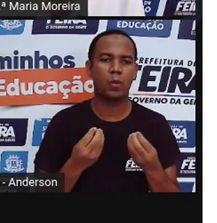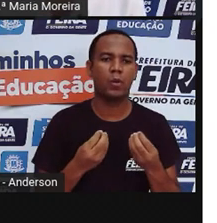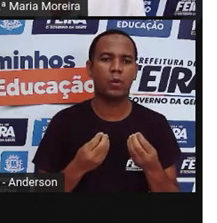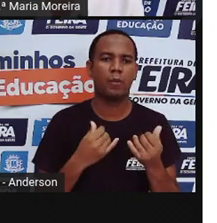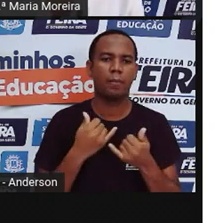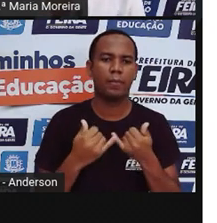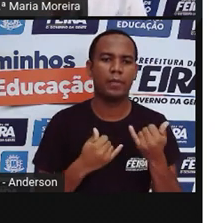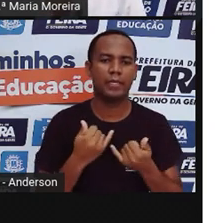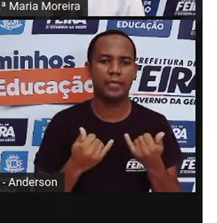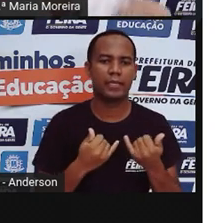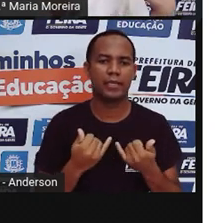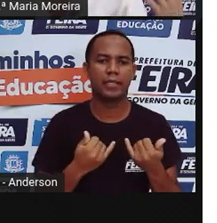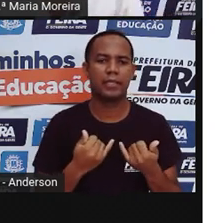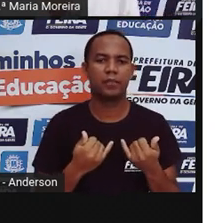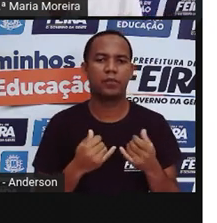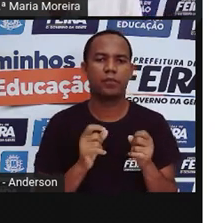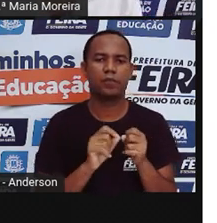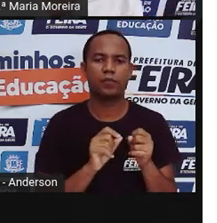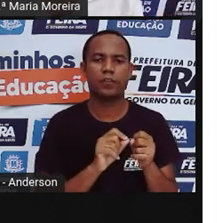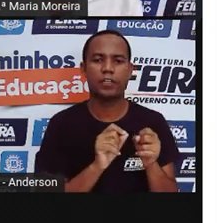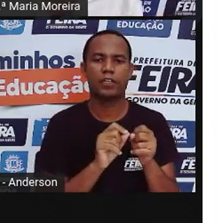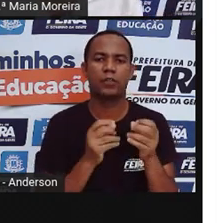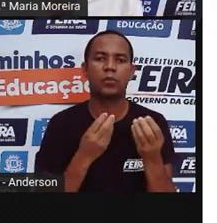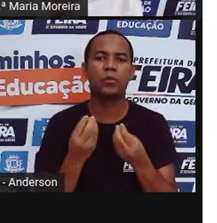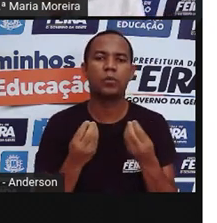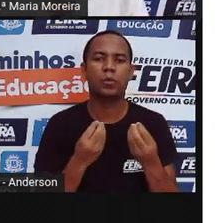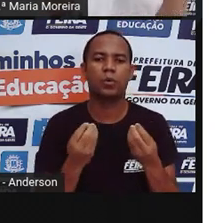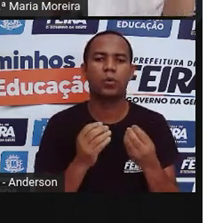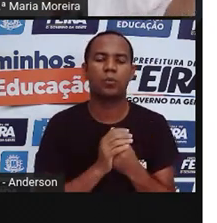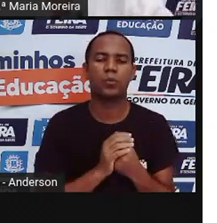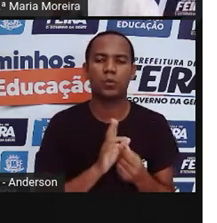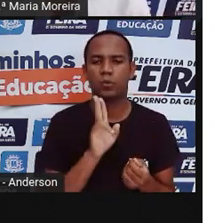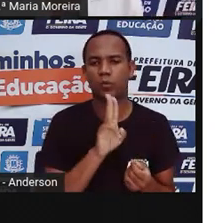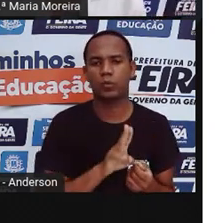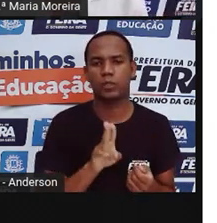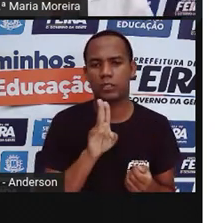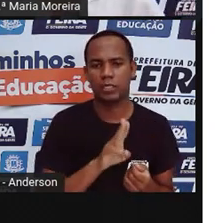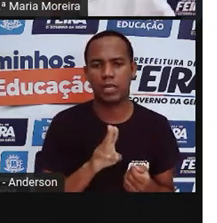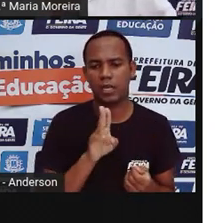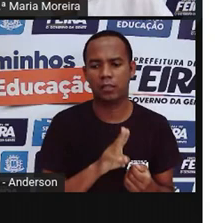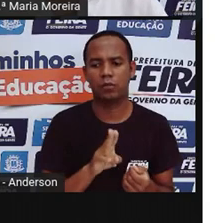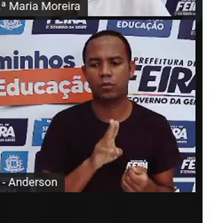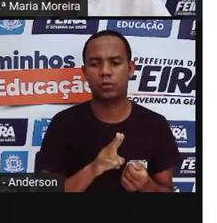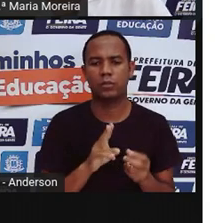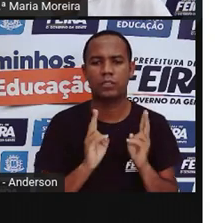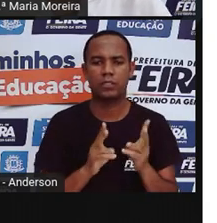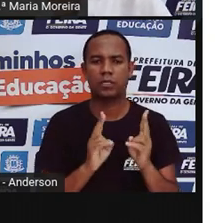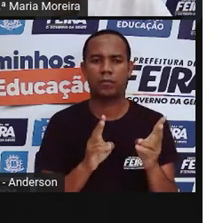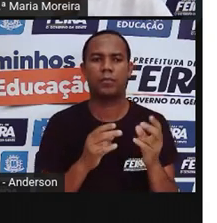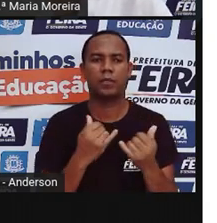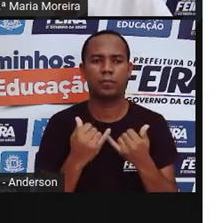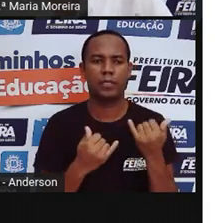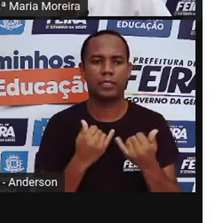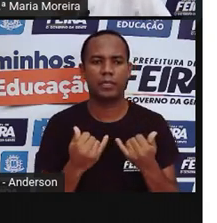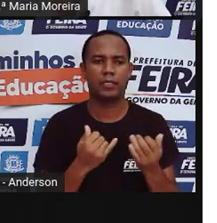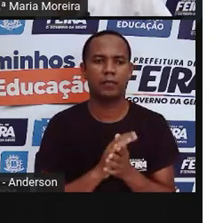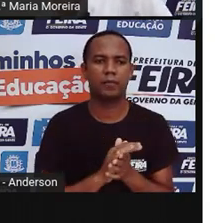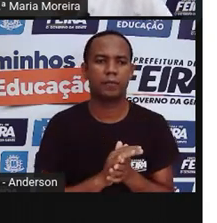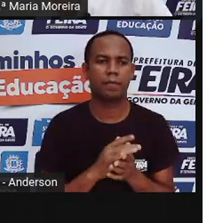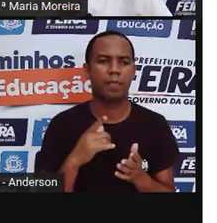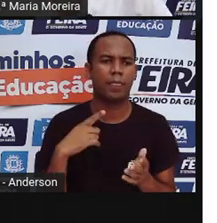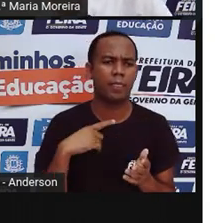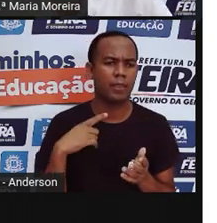né? Eles são fabricados, certo? E utilizados na fabricação desses brinquedos. Bom, existem